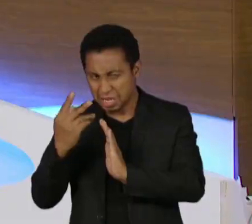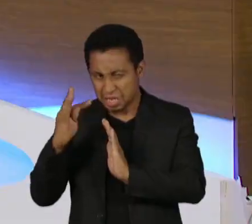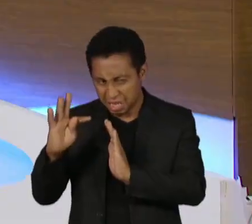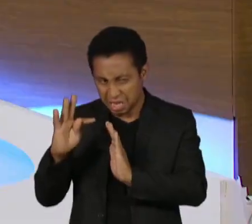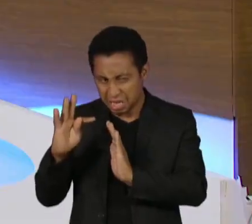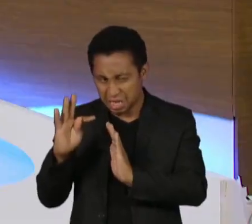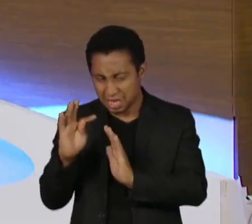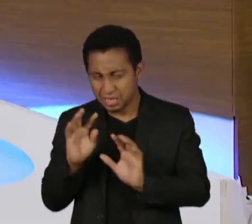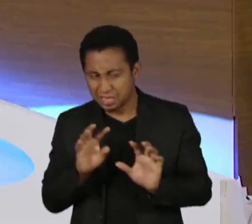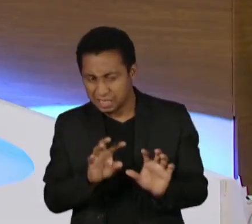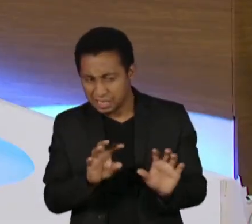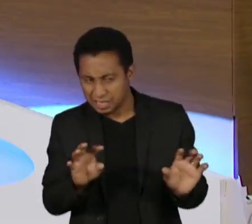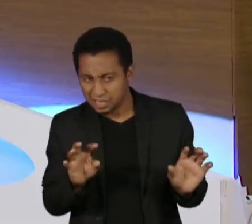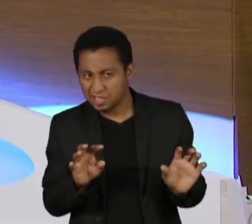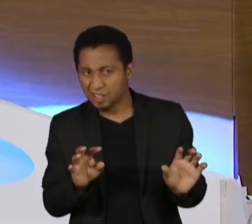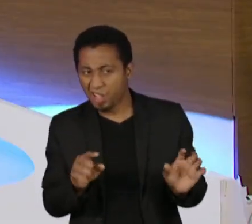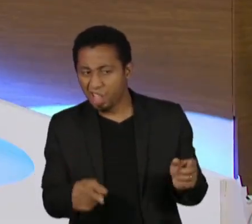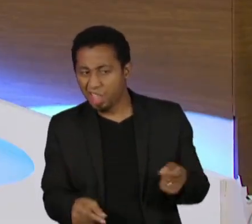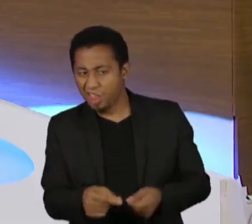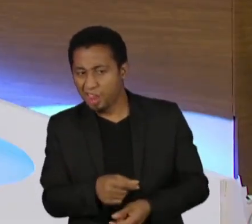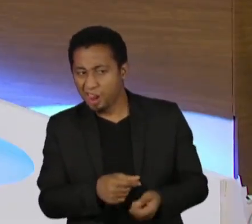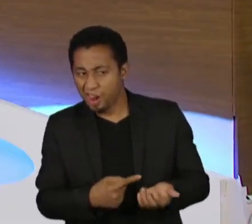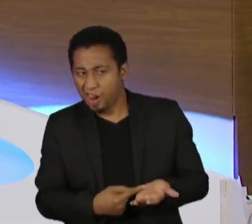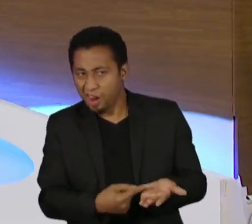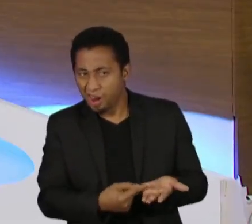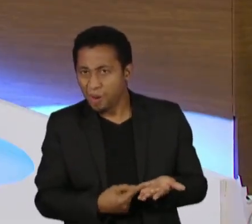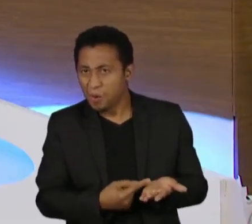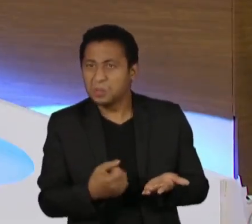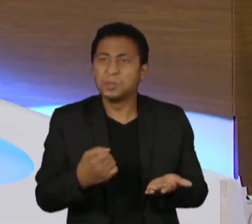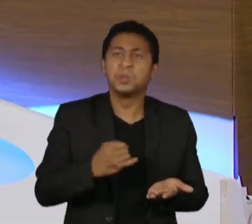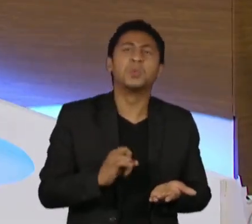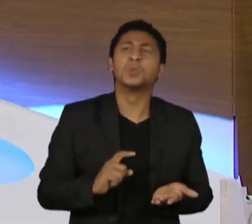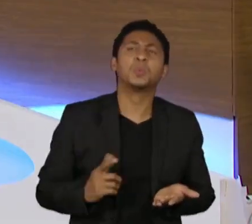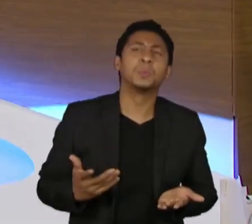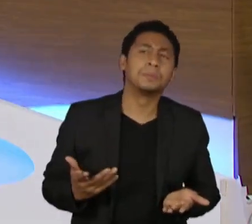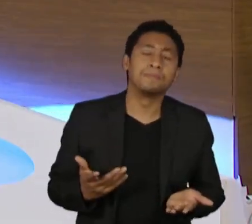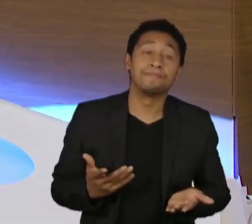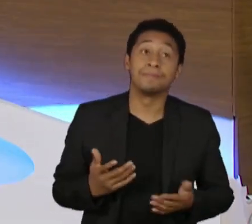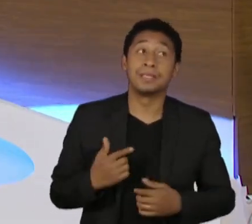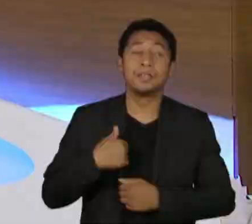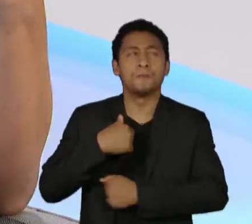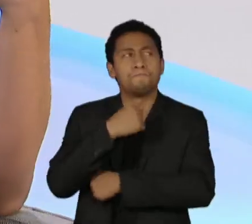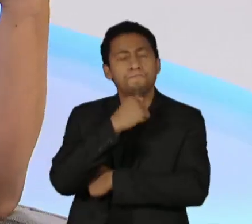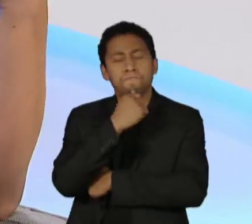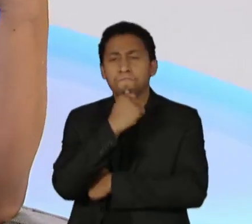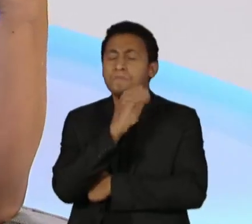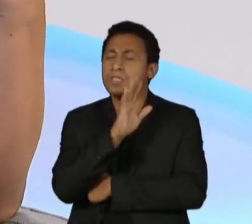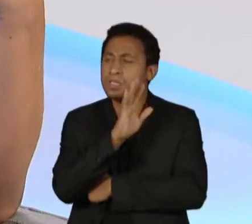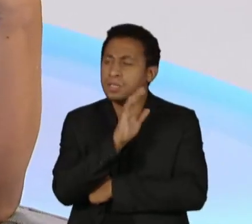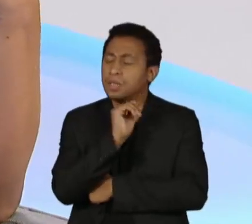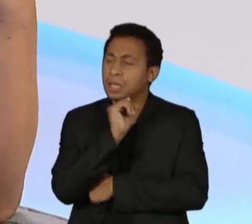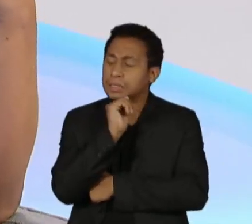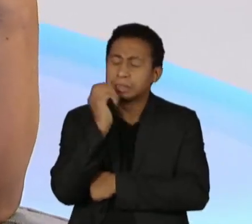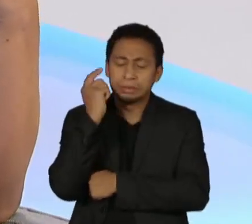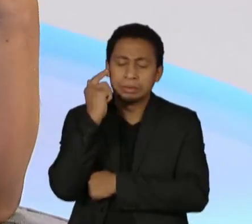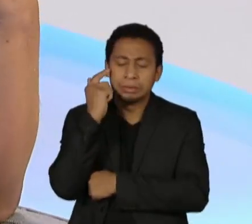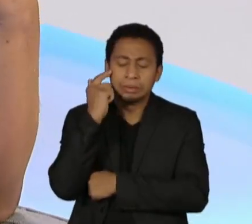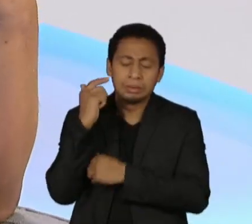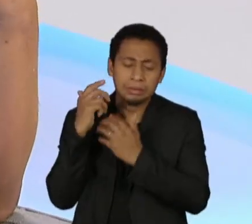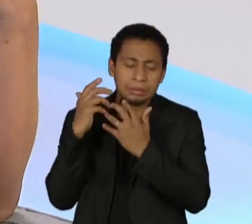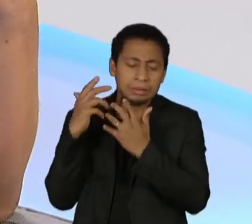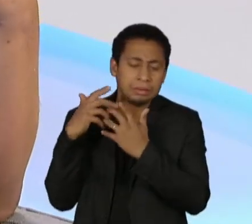estatismo era para fazer esses acordos fisiológicos, etc. Eu tive muita impressão baseada no que ela mostra,